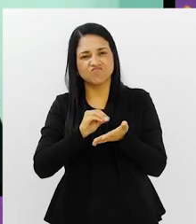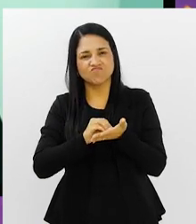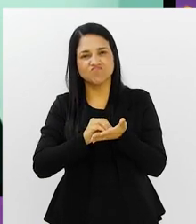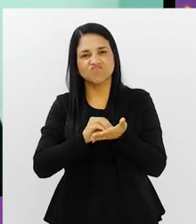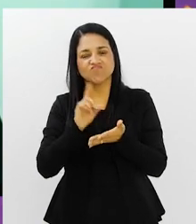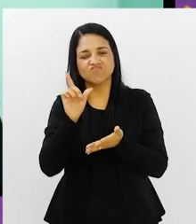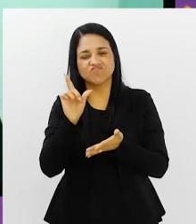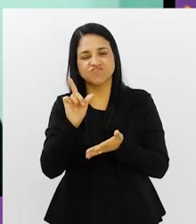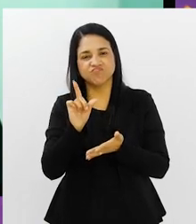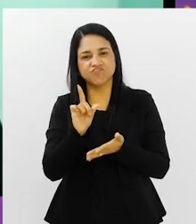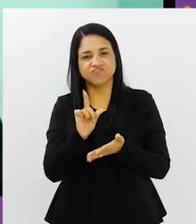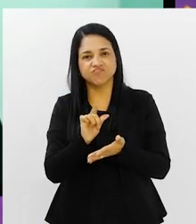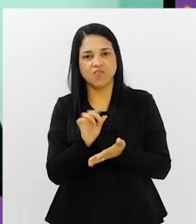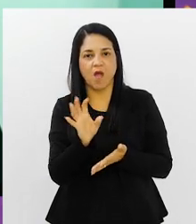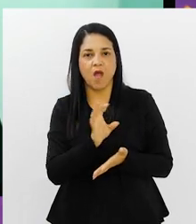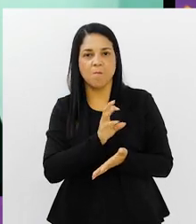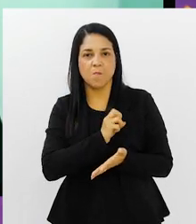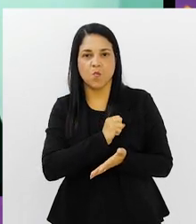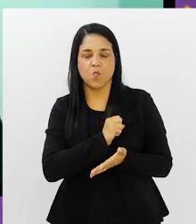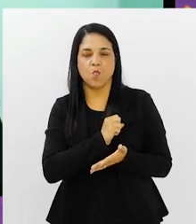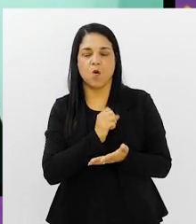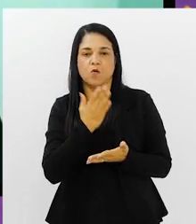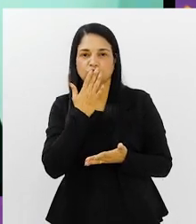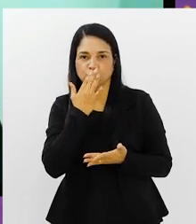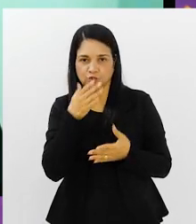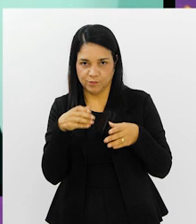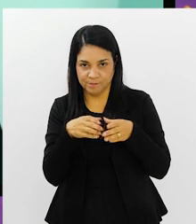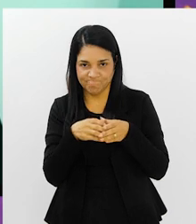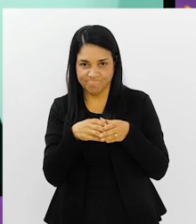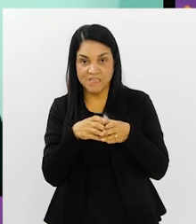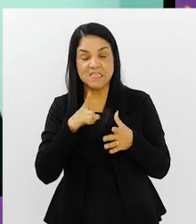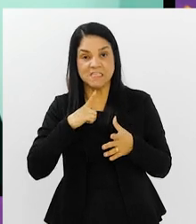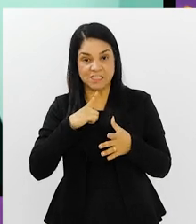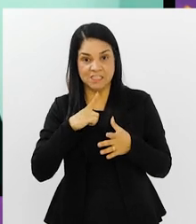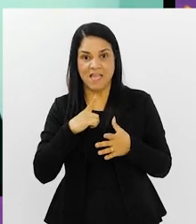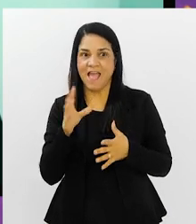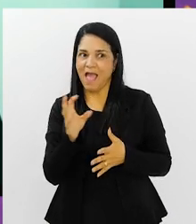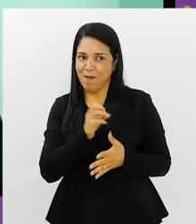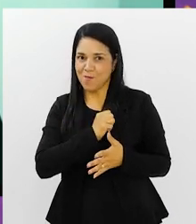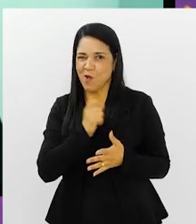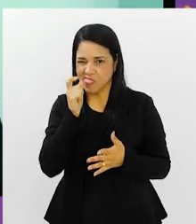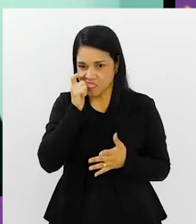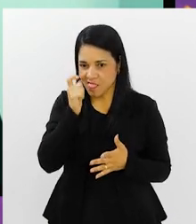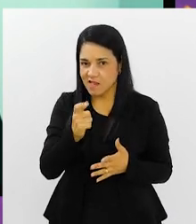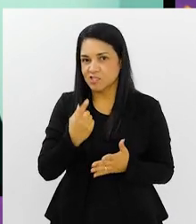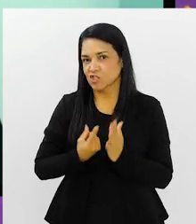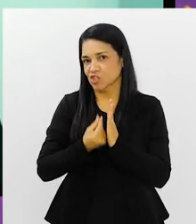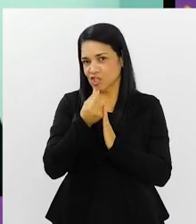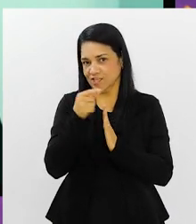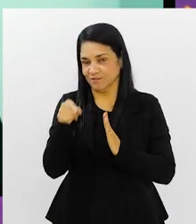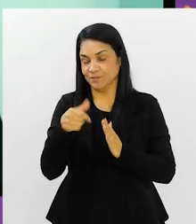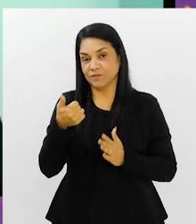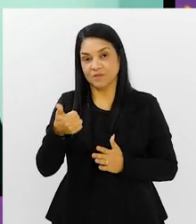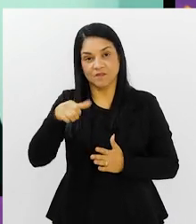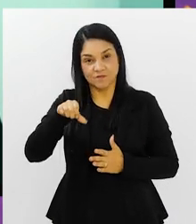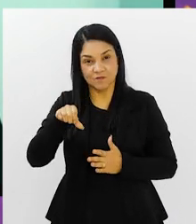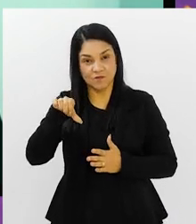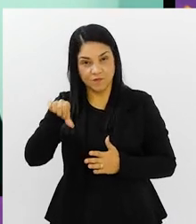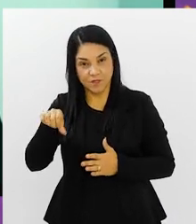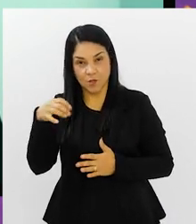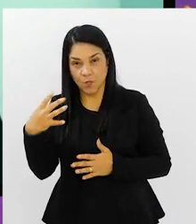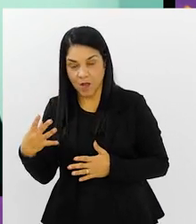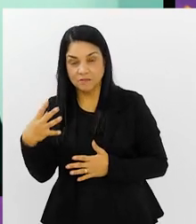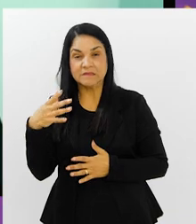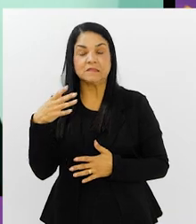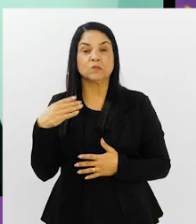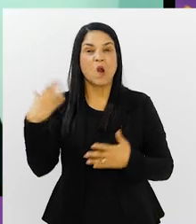falta de amor à seleção e sim ao bolso, ao dinheiro. Em 94, foi uma Copa típica, porque, você lembra,